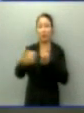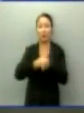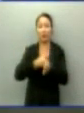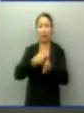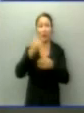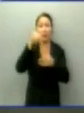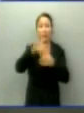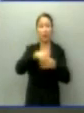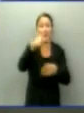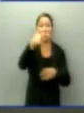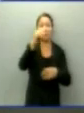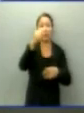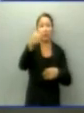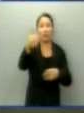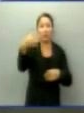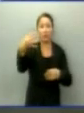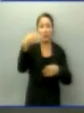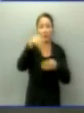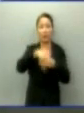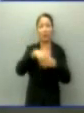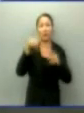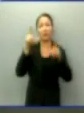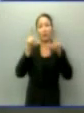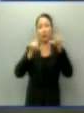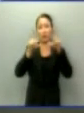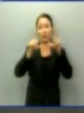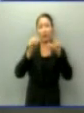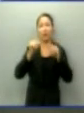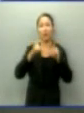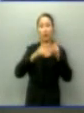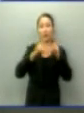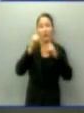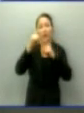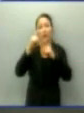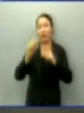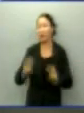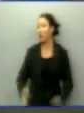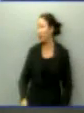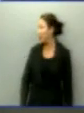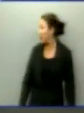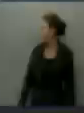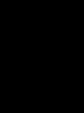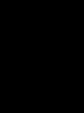Eleições 2014, o voto na Record. Mato Grosso